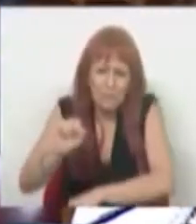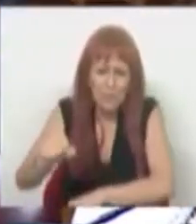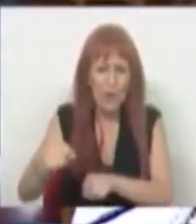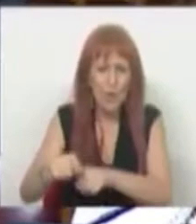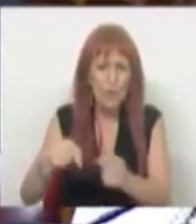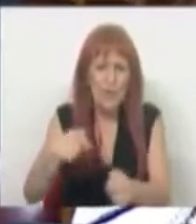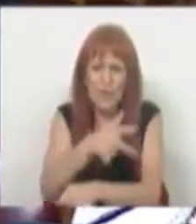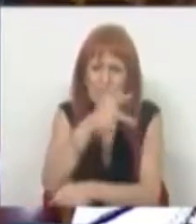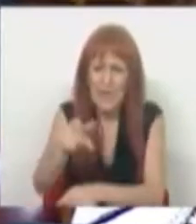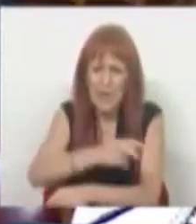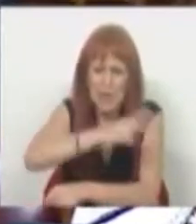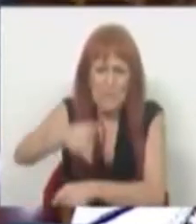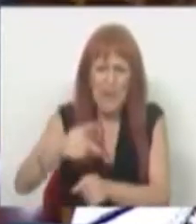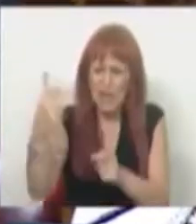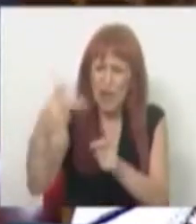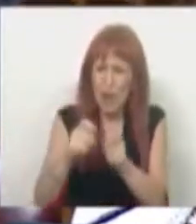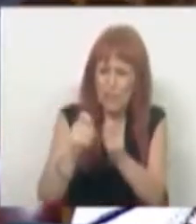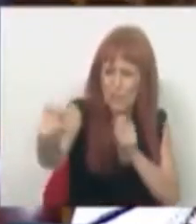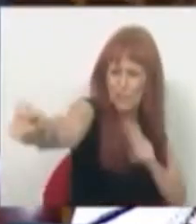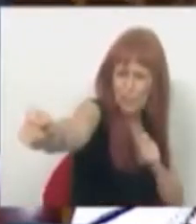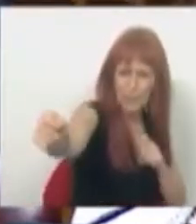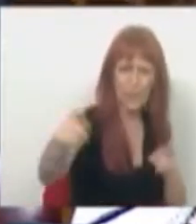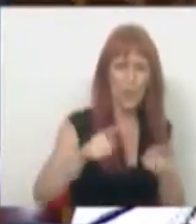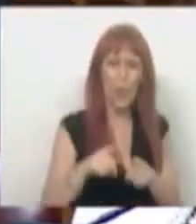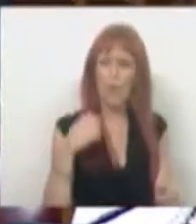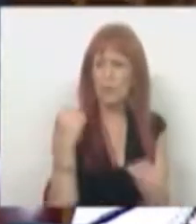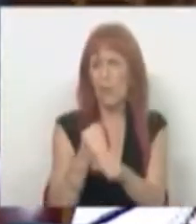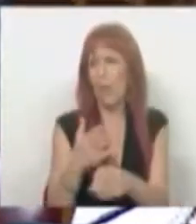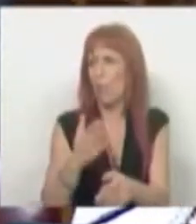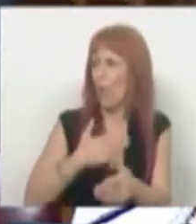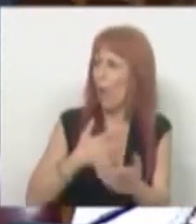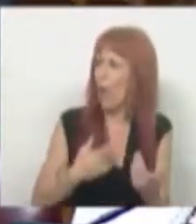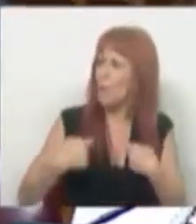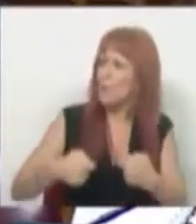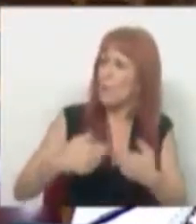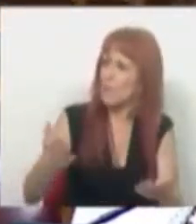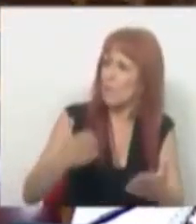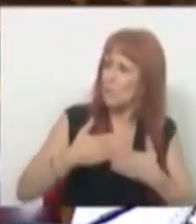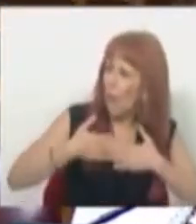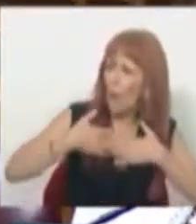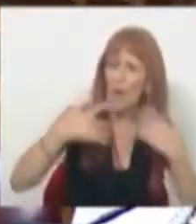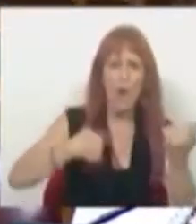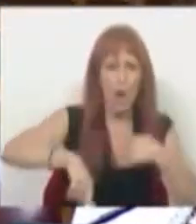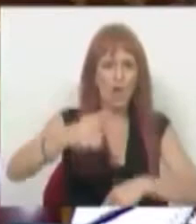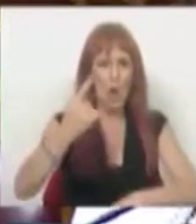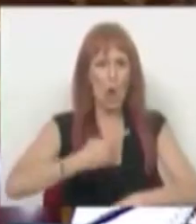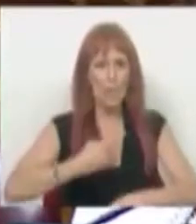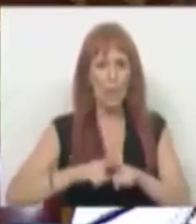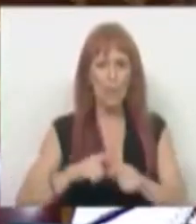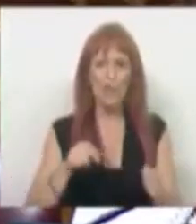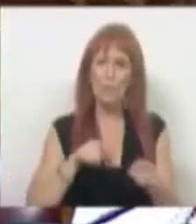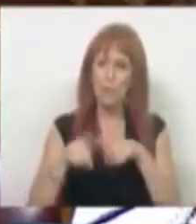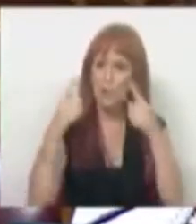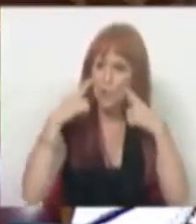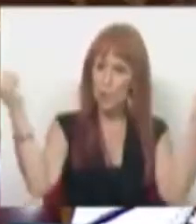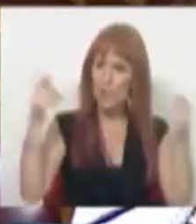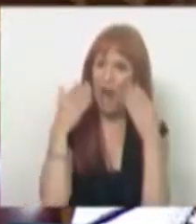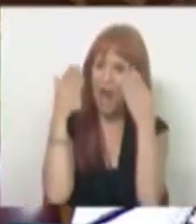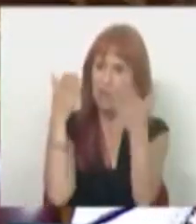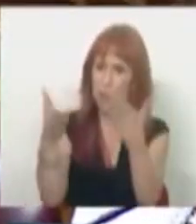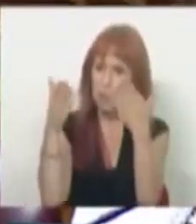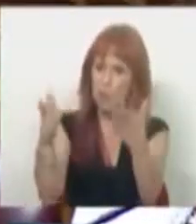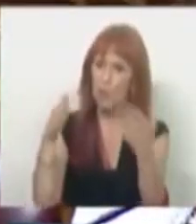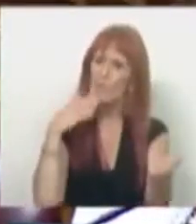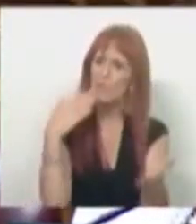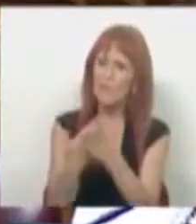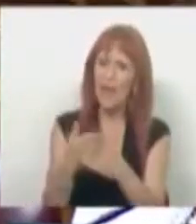vezes a centenas ou milhares de quilómetros de distância, que só dá trabalho, que só dá despesa e que nós temos a obrigação de ter políticas públicas que ajudem a